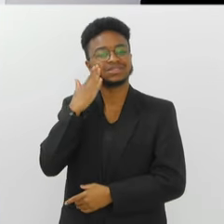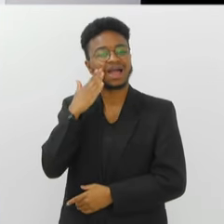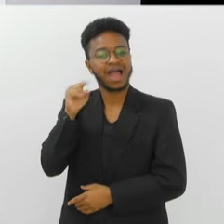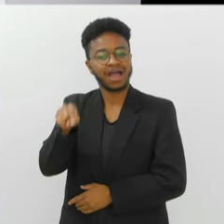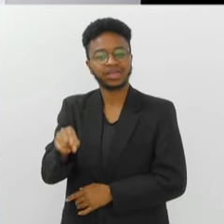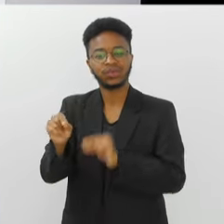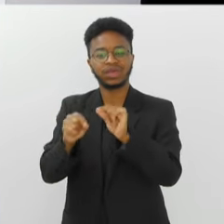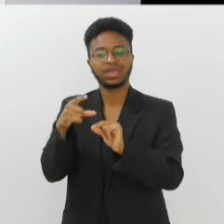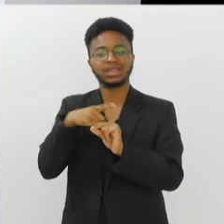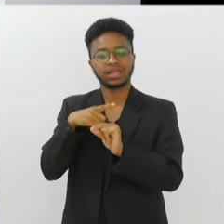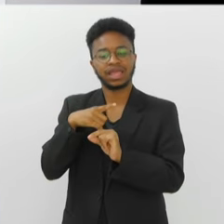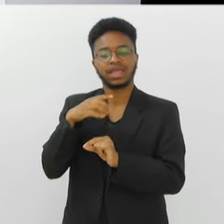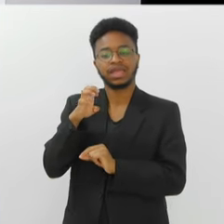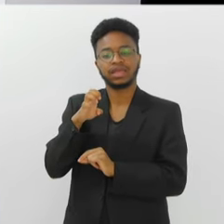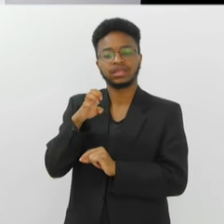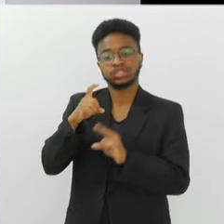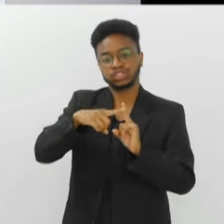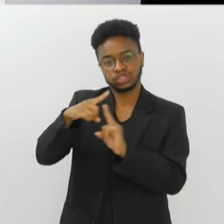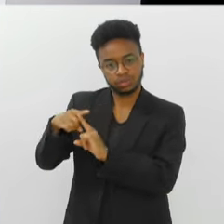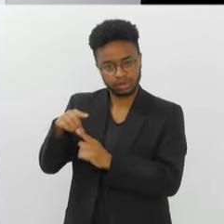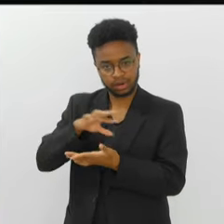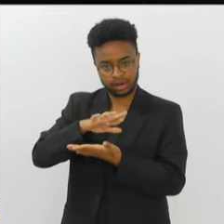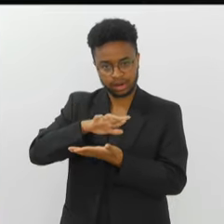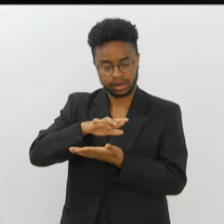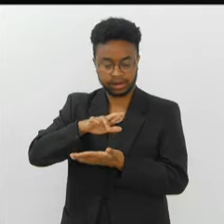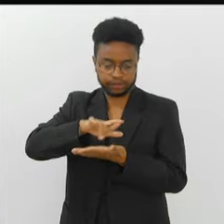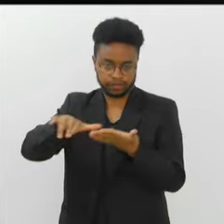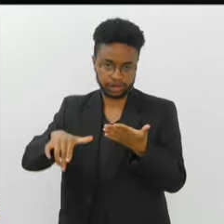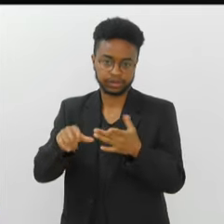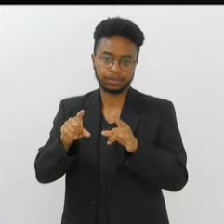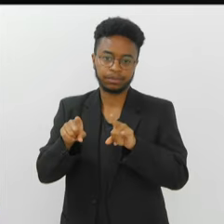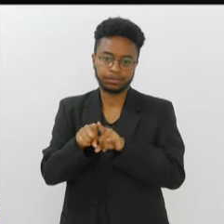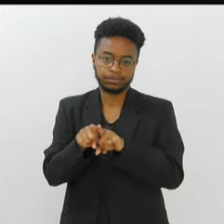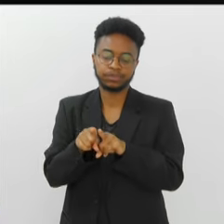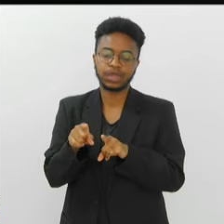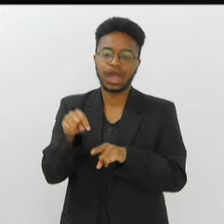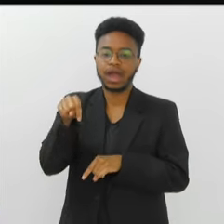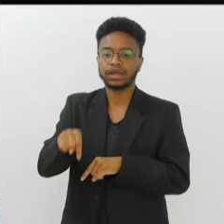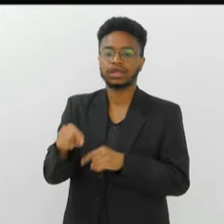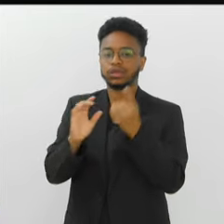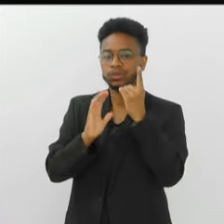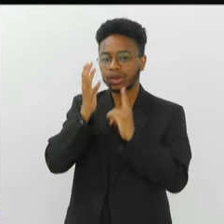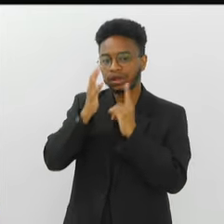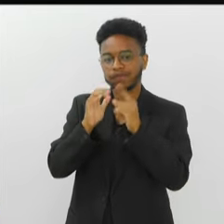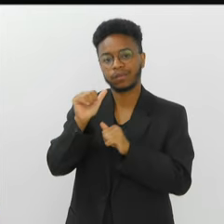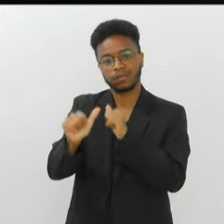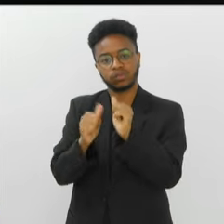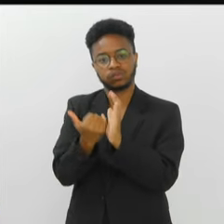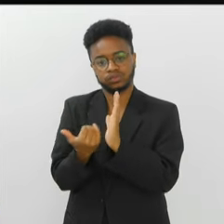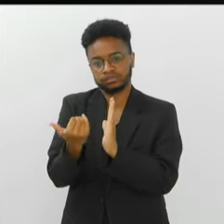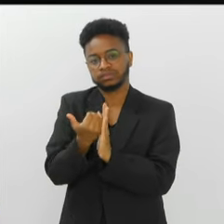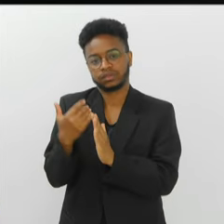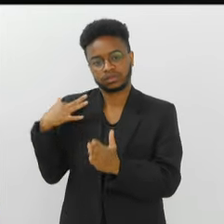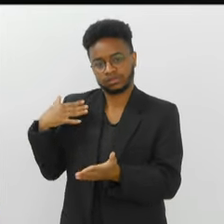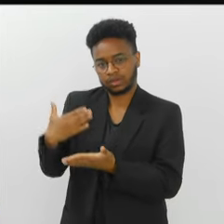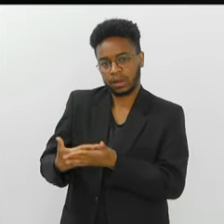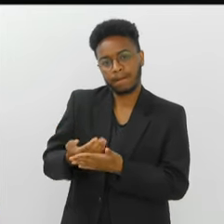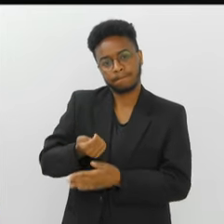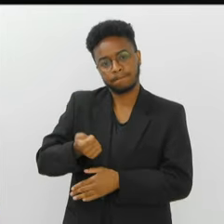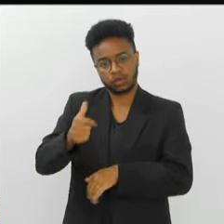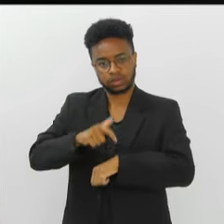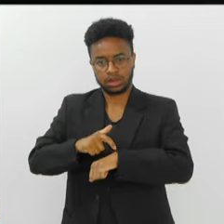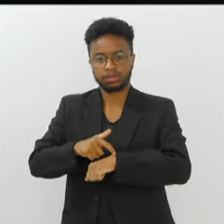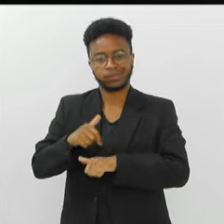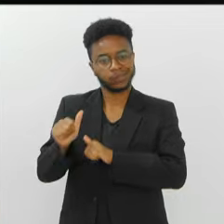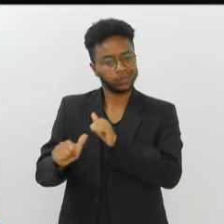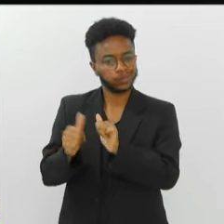aqui existem os estilos e você está em ponto seu. O Carnaval do Rio mudou muito. Você acompanha isso, você sabe. De uns anos para cá,